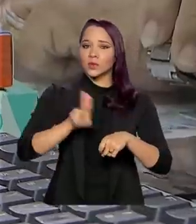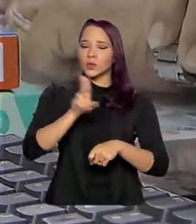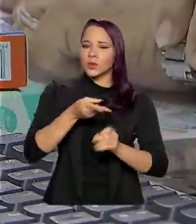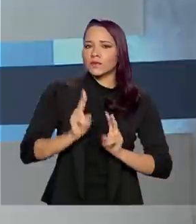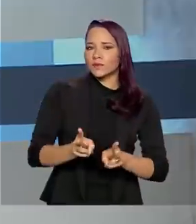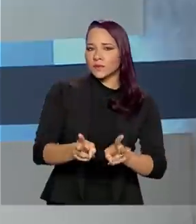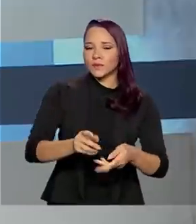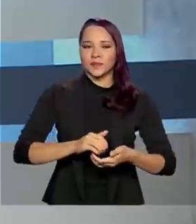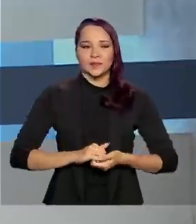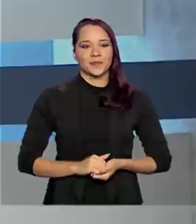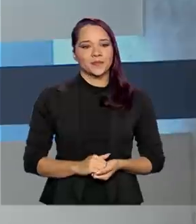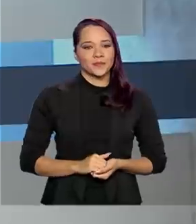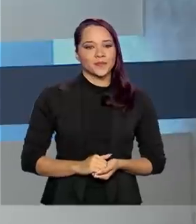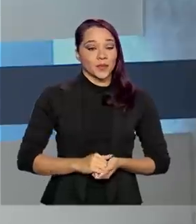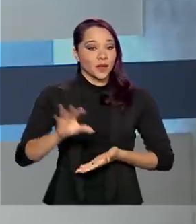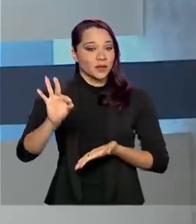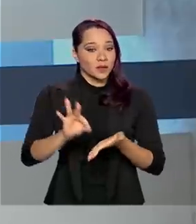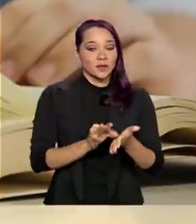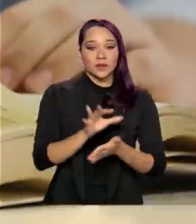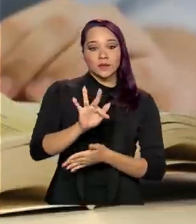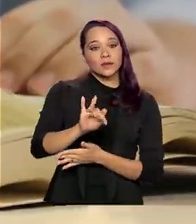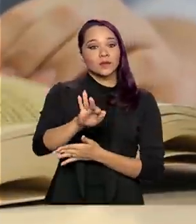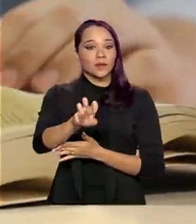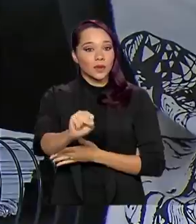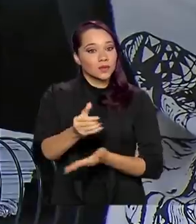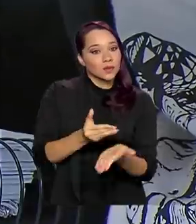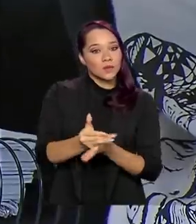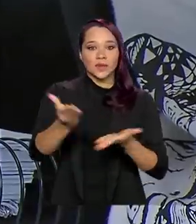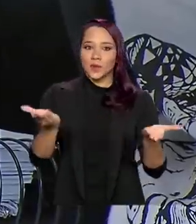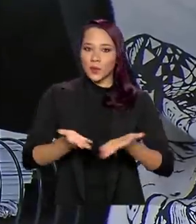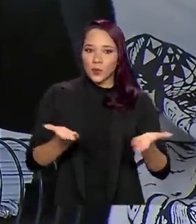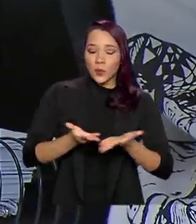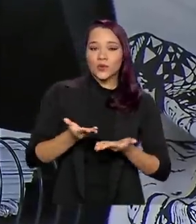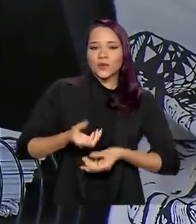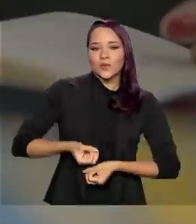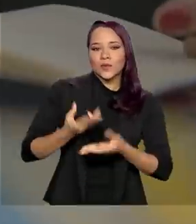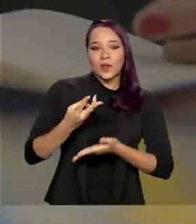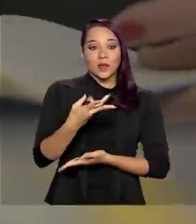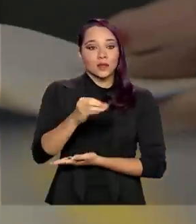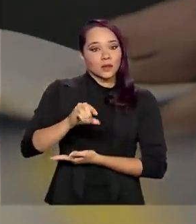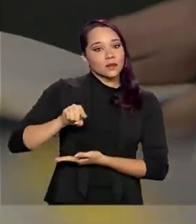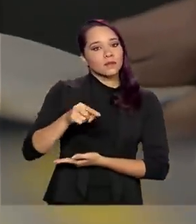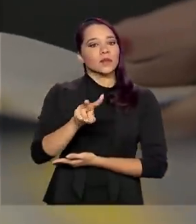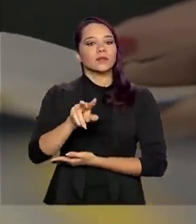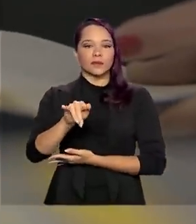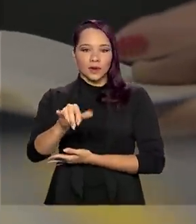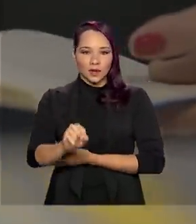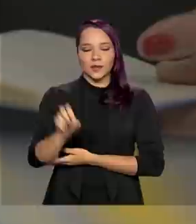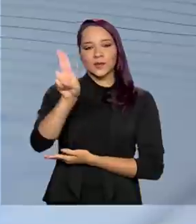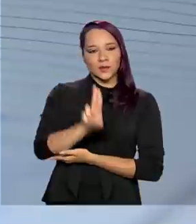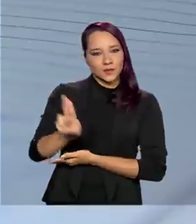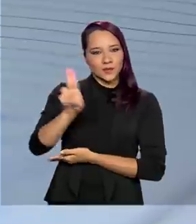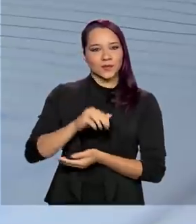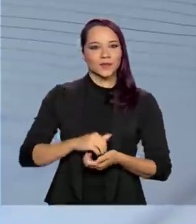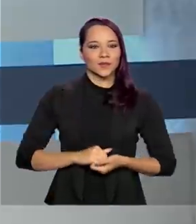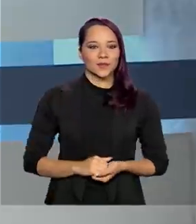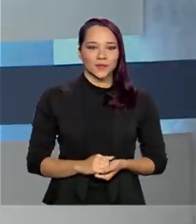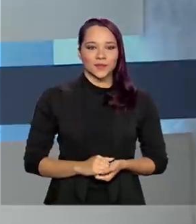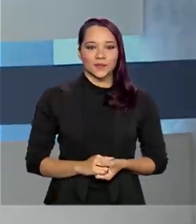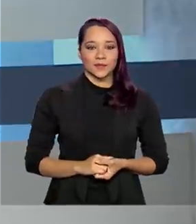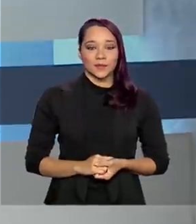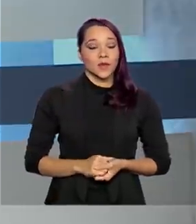contínuo. Inscrições para o FIES começam hoje com oferta de 30 mil vagas nas universidades.